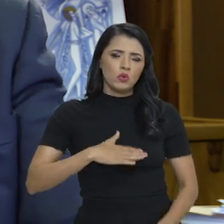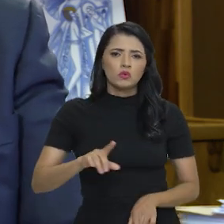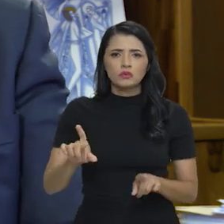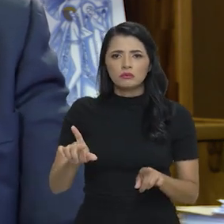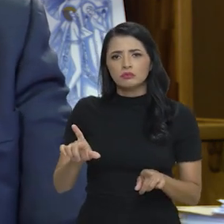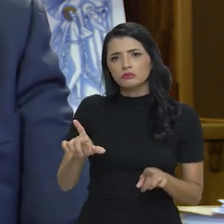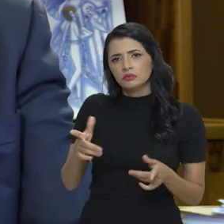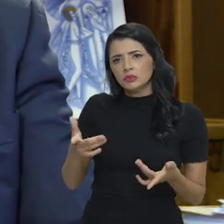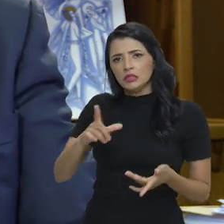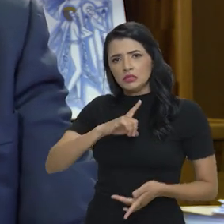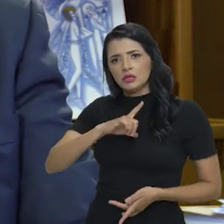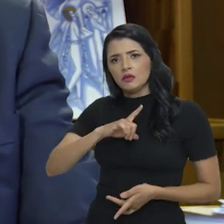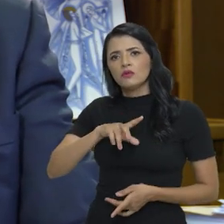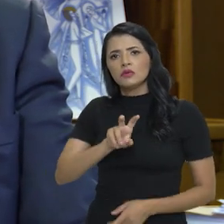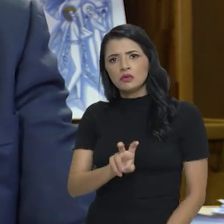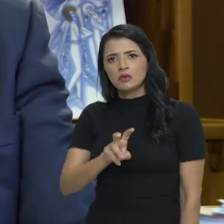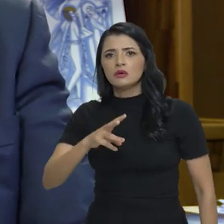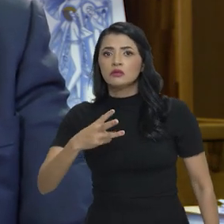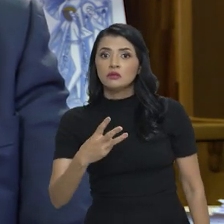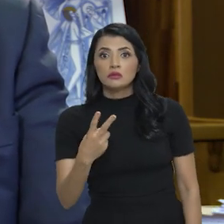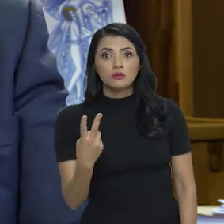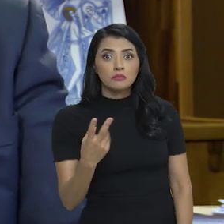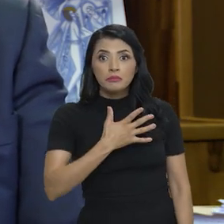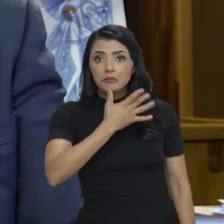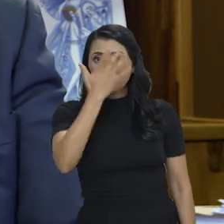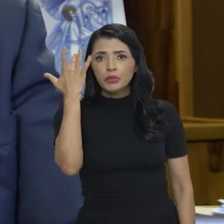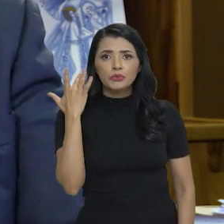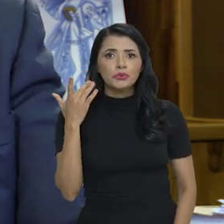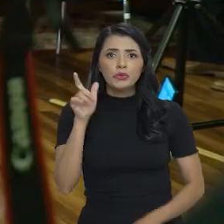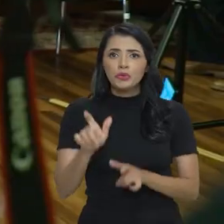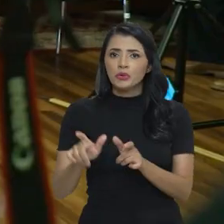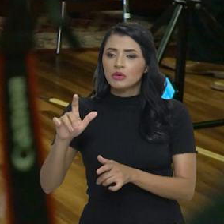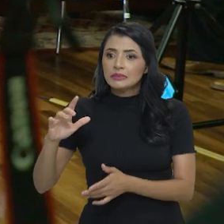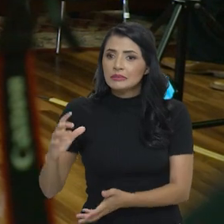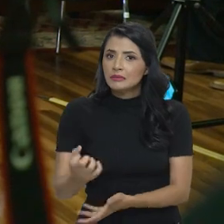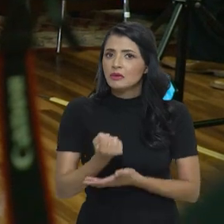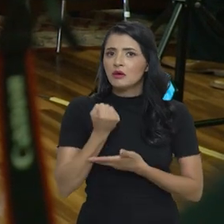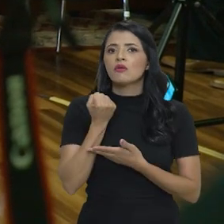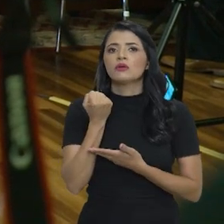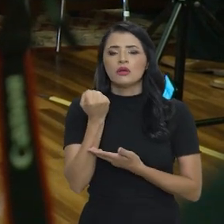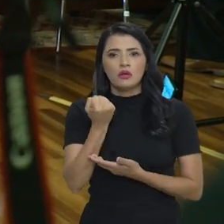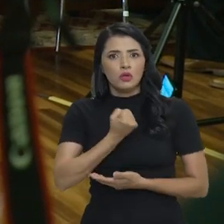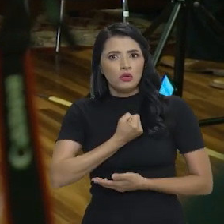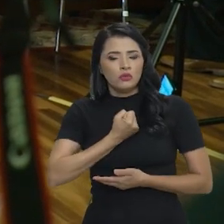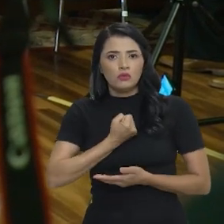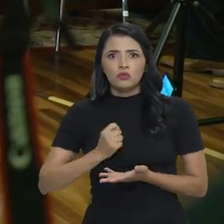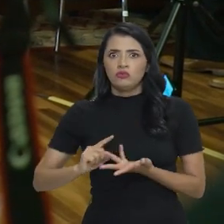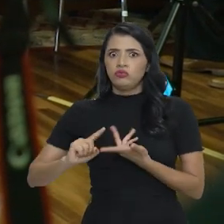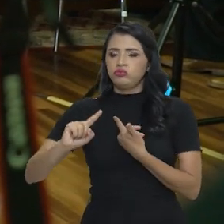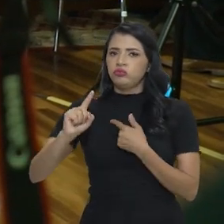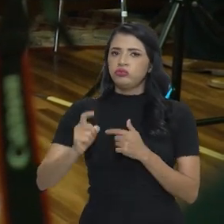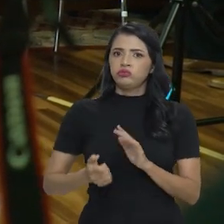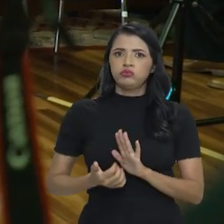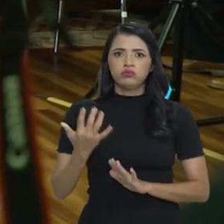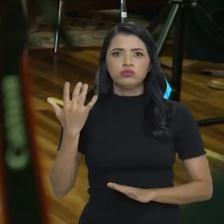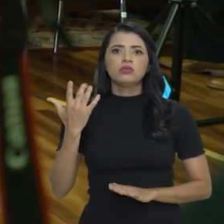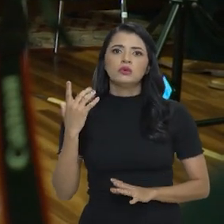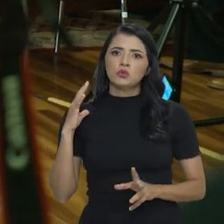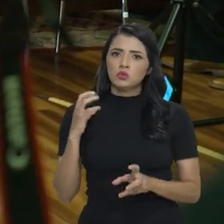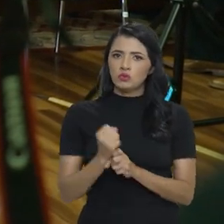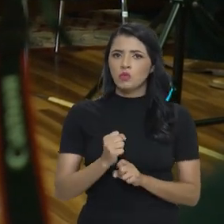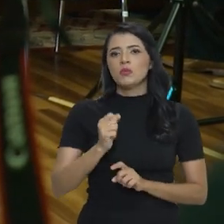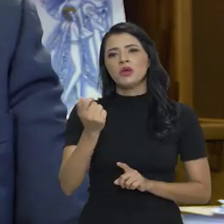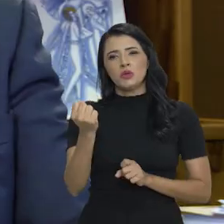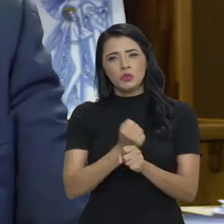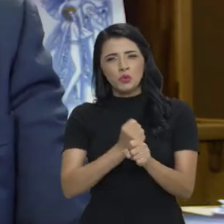agosto foi de 532 pessoas resgatadas, um grande número, que no acumulado